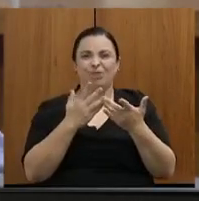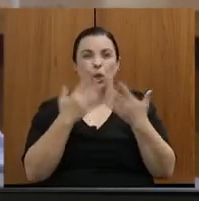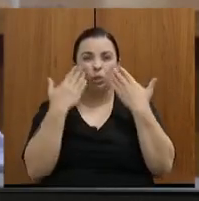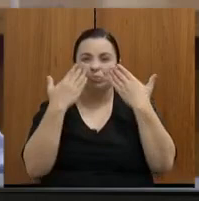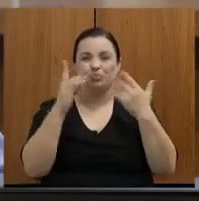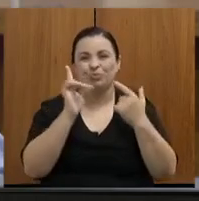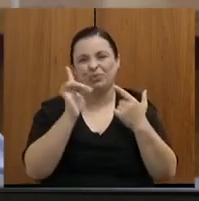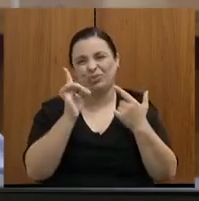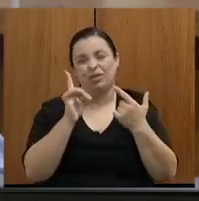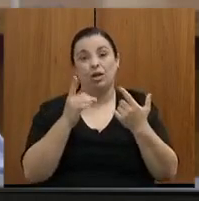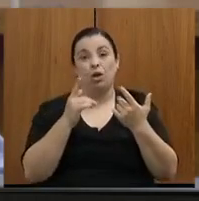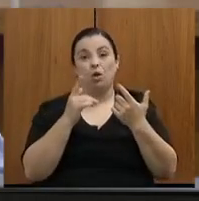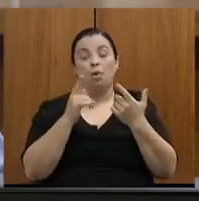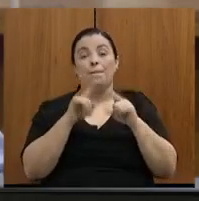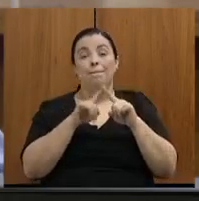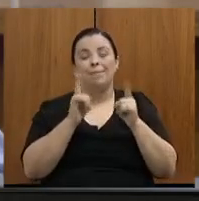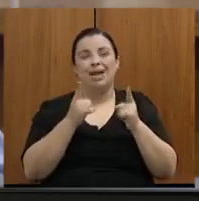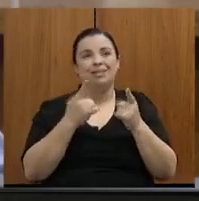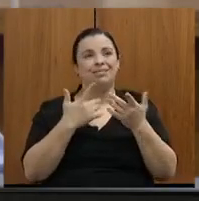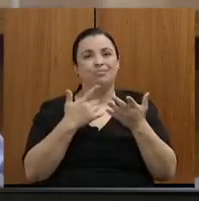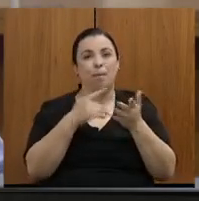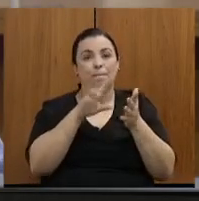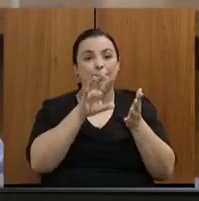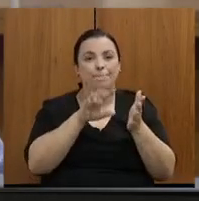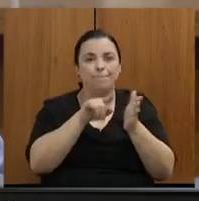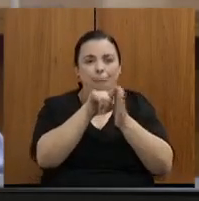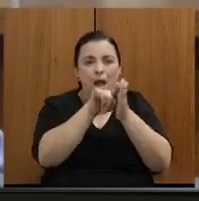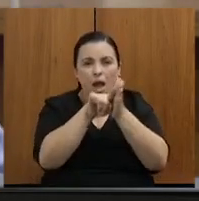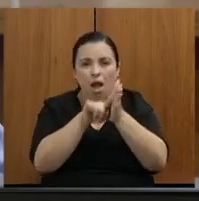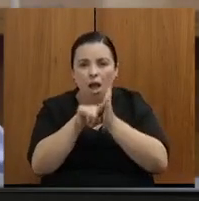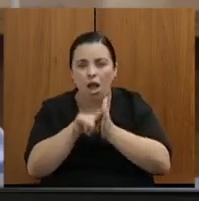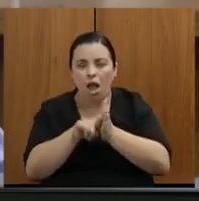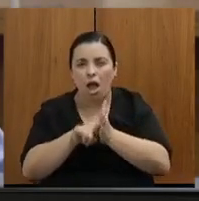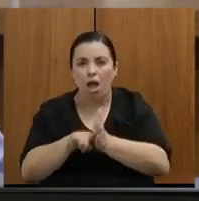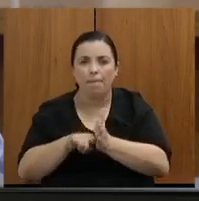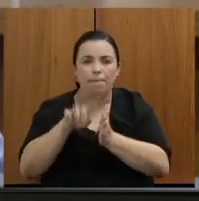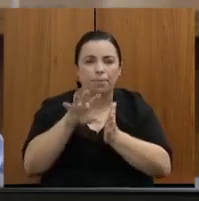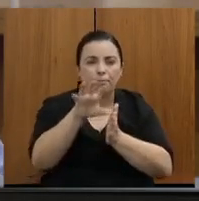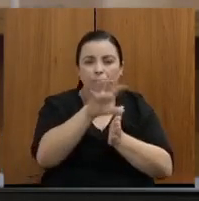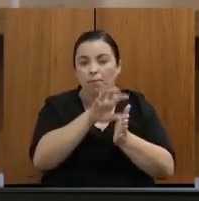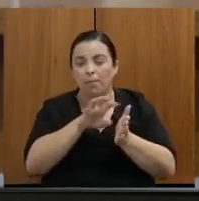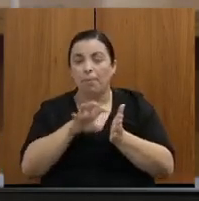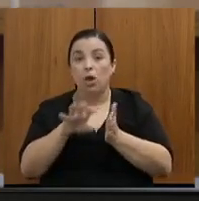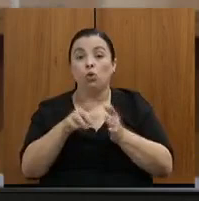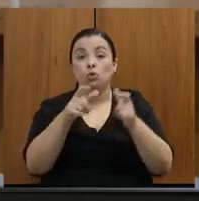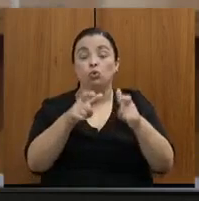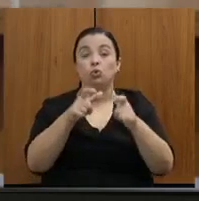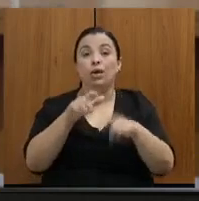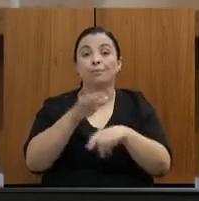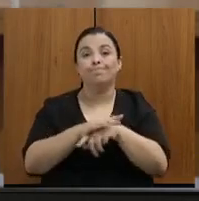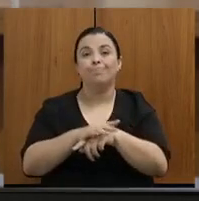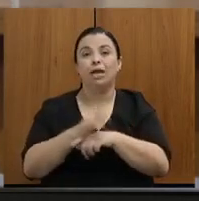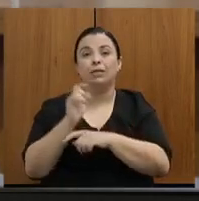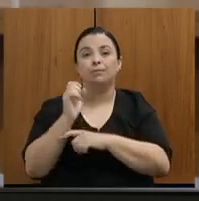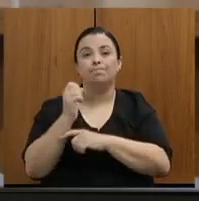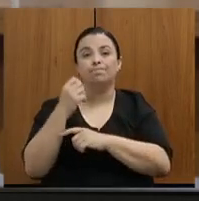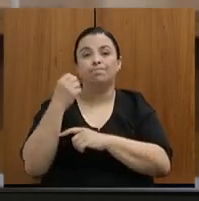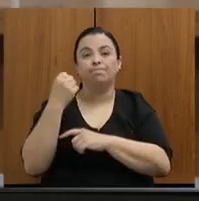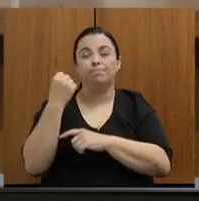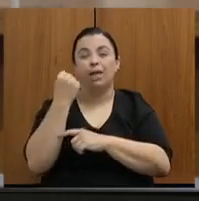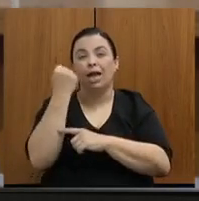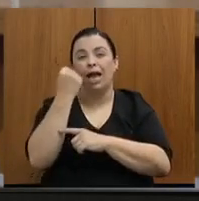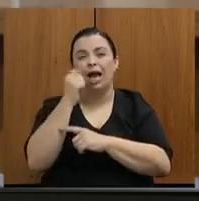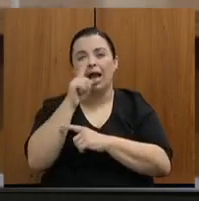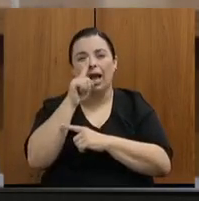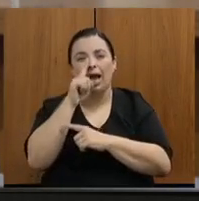os pontos críticos, ou seja, mesmo que a gente não tivesse recursos para tudo, mas a gente tem um passivo que precisa ser equacionado todo